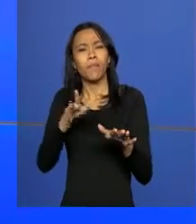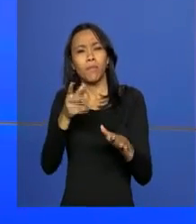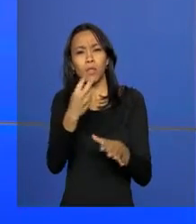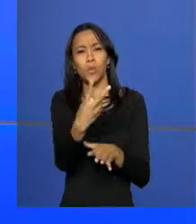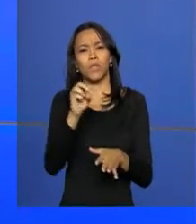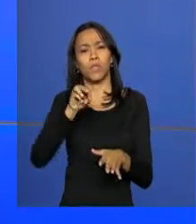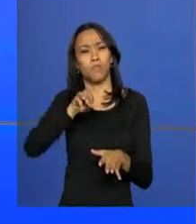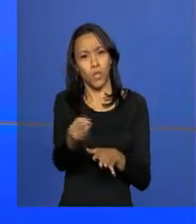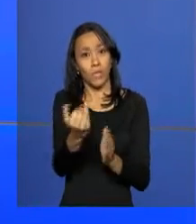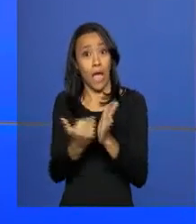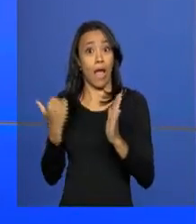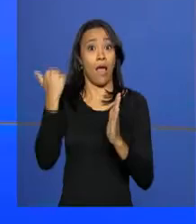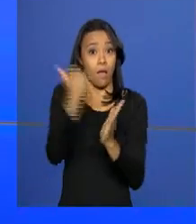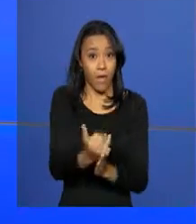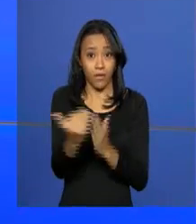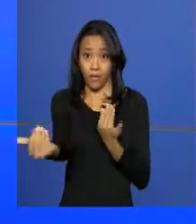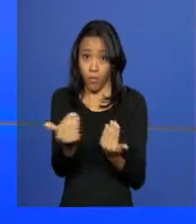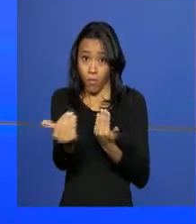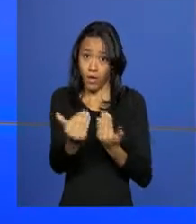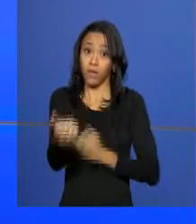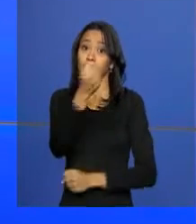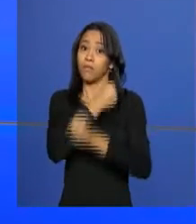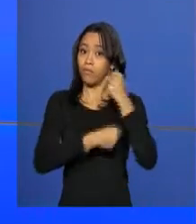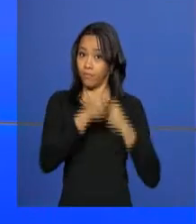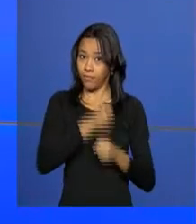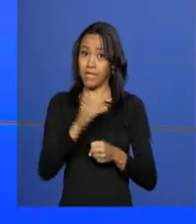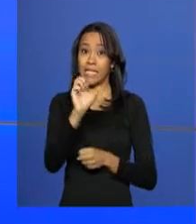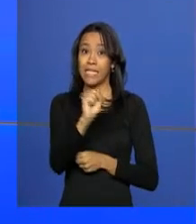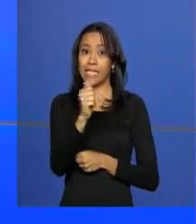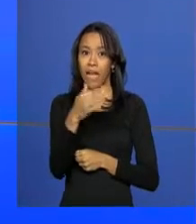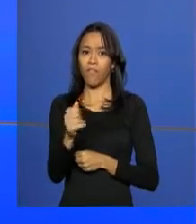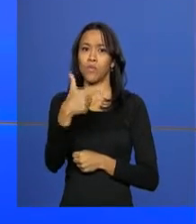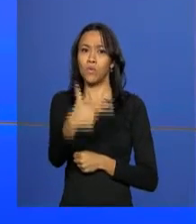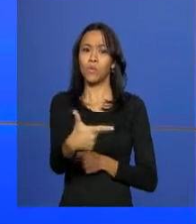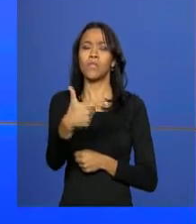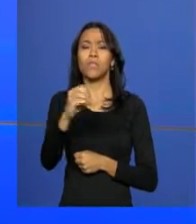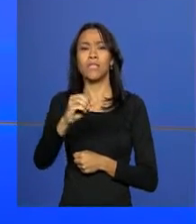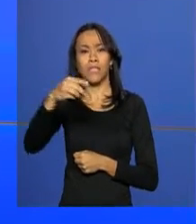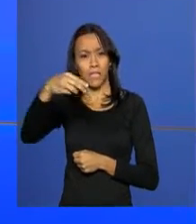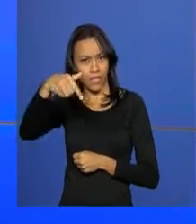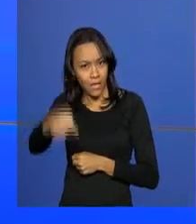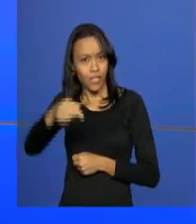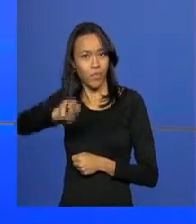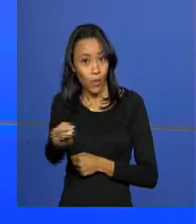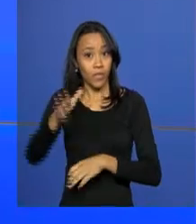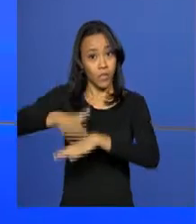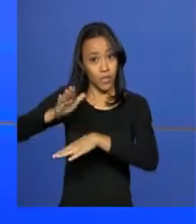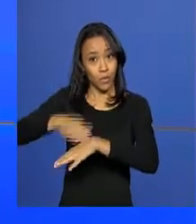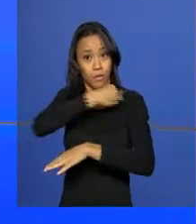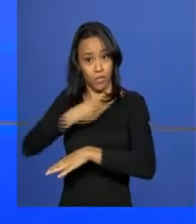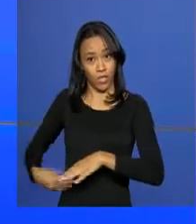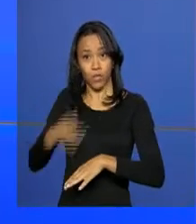mil toneladas a mais em relação à safra anterior, que foi de 207 milhões. Segundo a ministra da Agricultura,